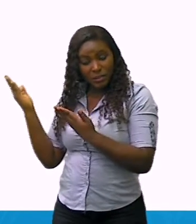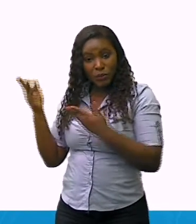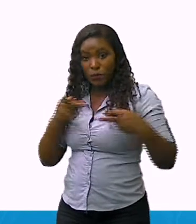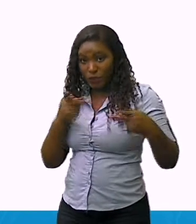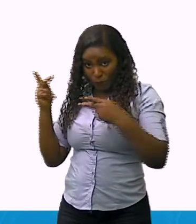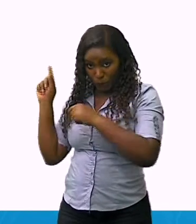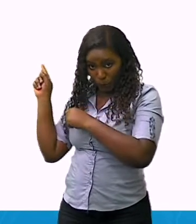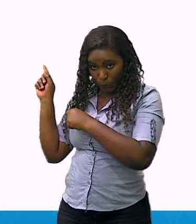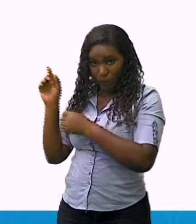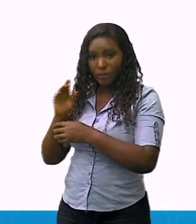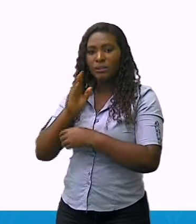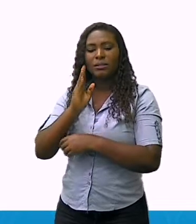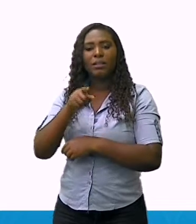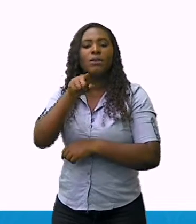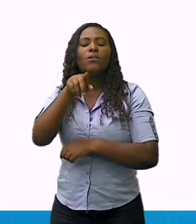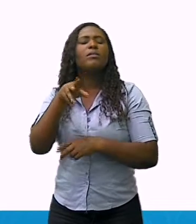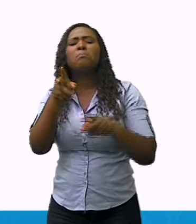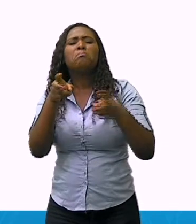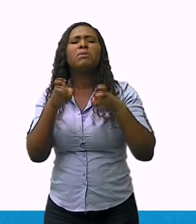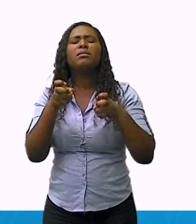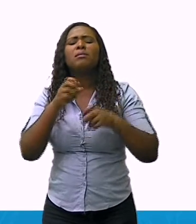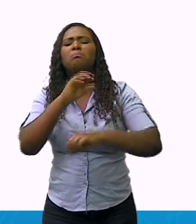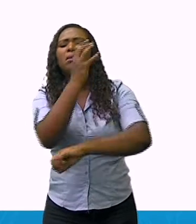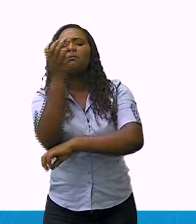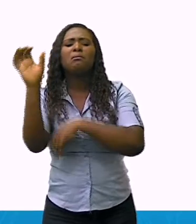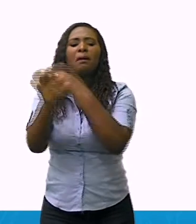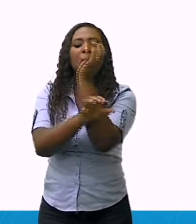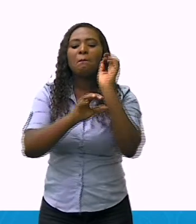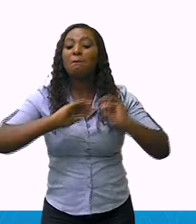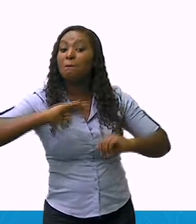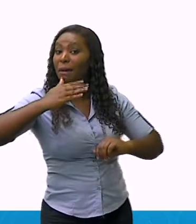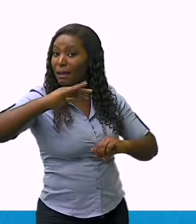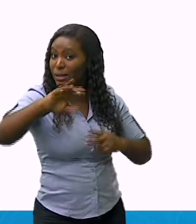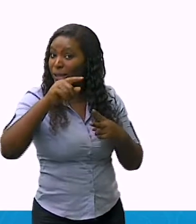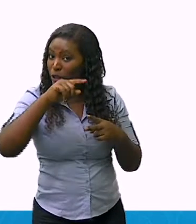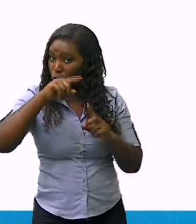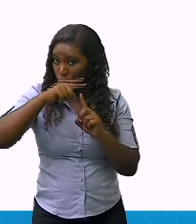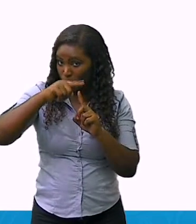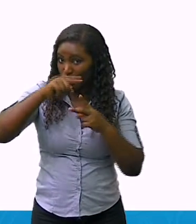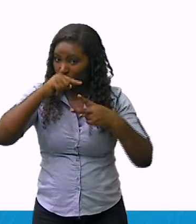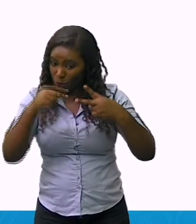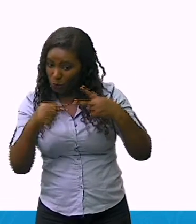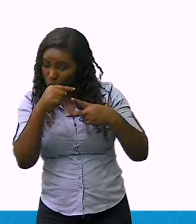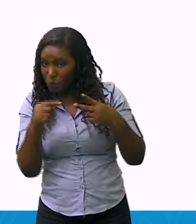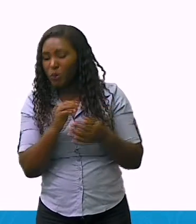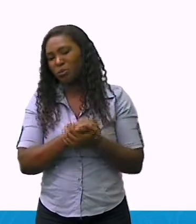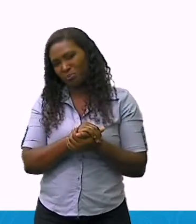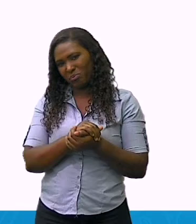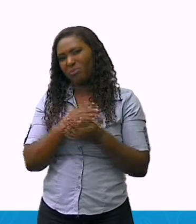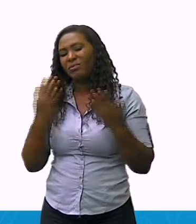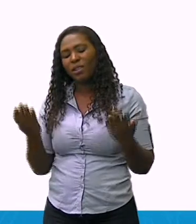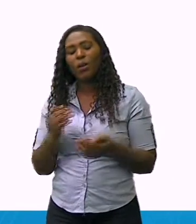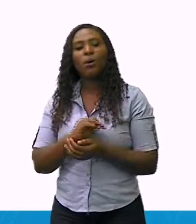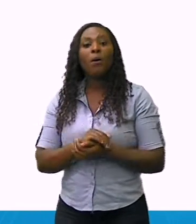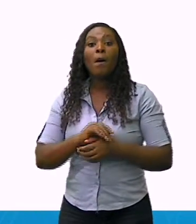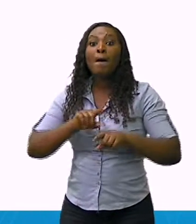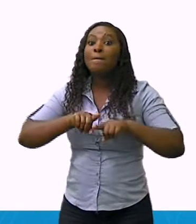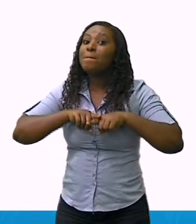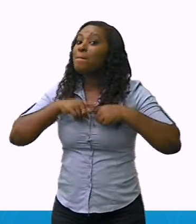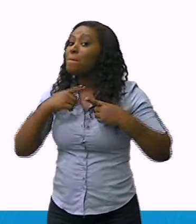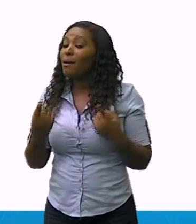paisagem? Muito bem! Uma paisagem natural, como você pode observar nesta